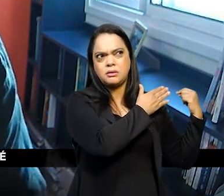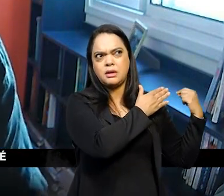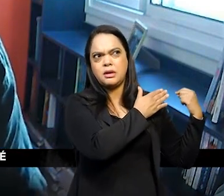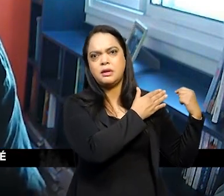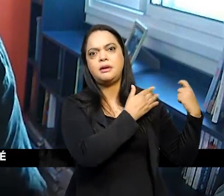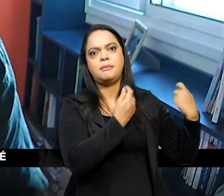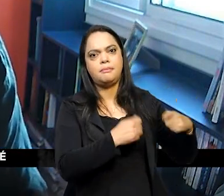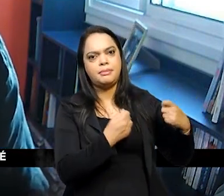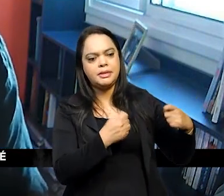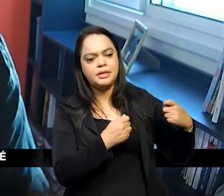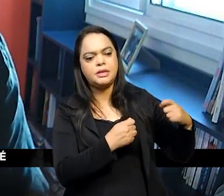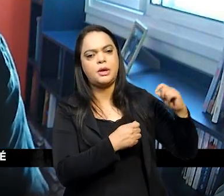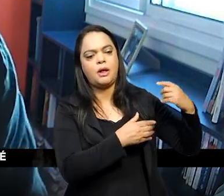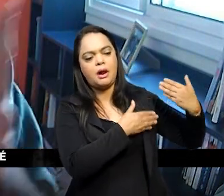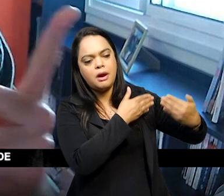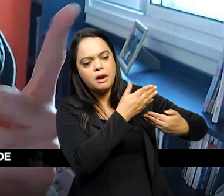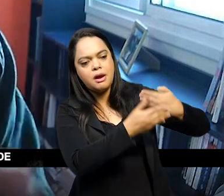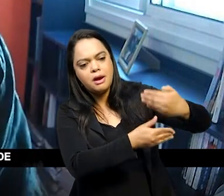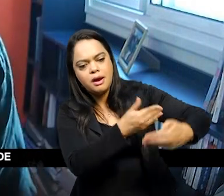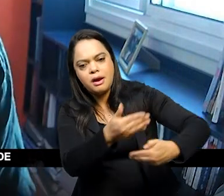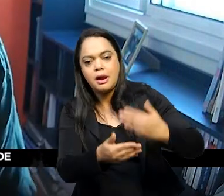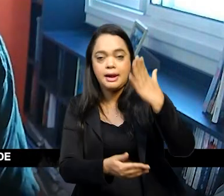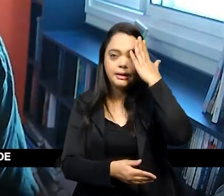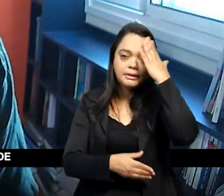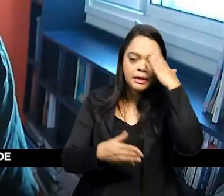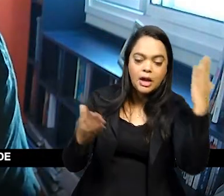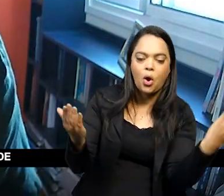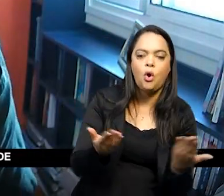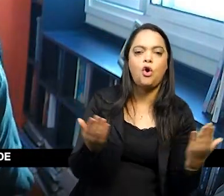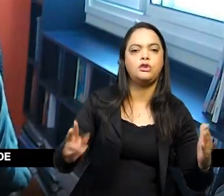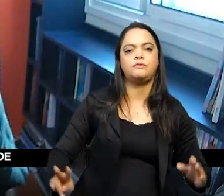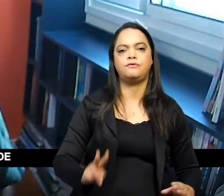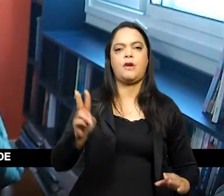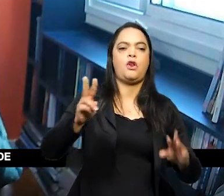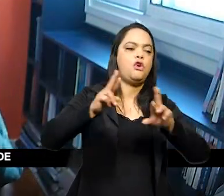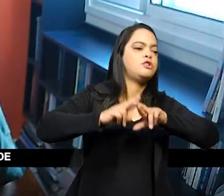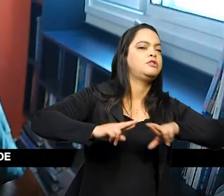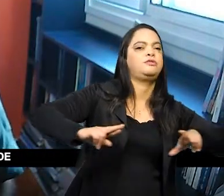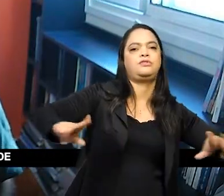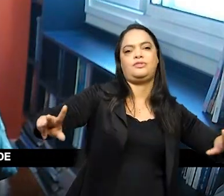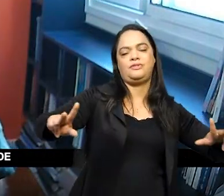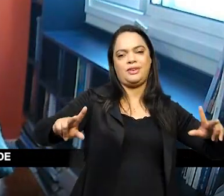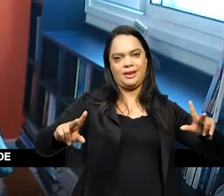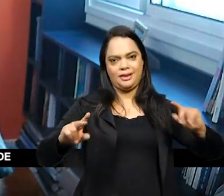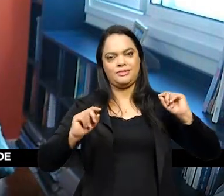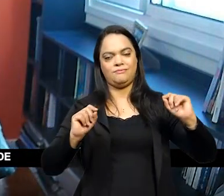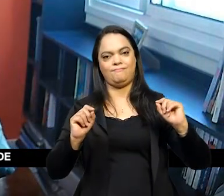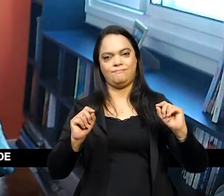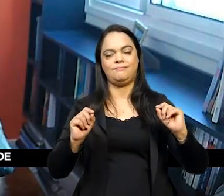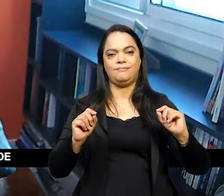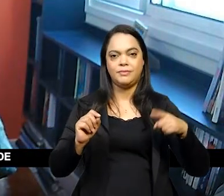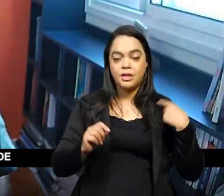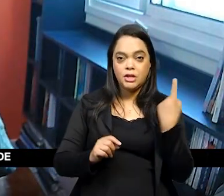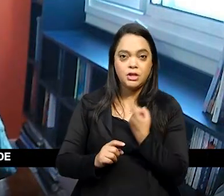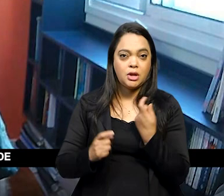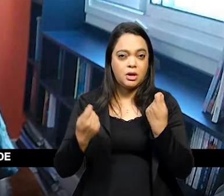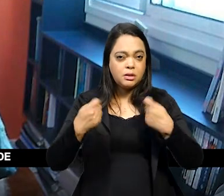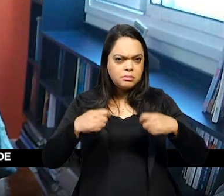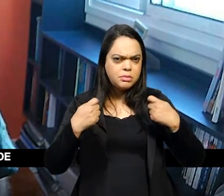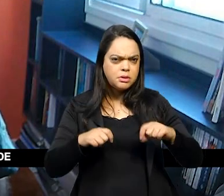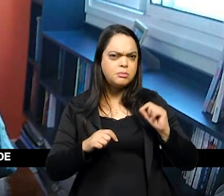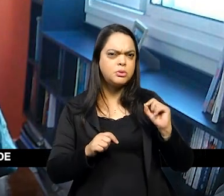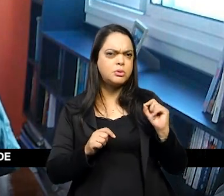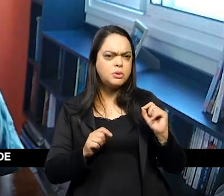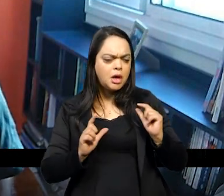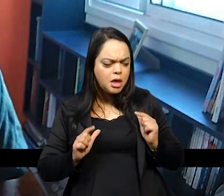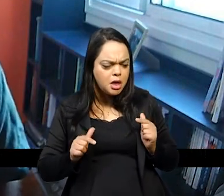presente nos seus próprios valores isso é pensar historicamente e entender então e fazer alguma coisa contra a aberração